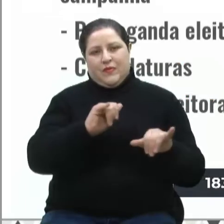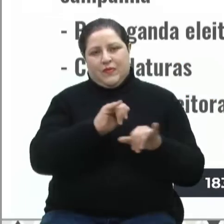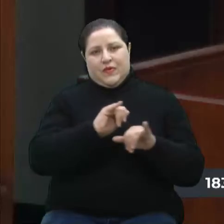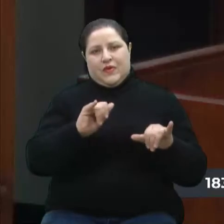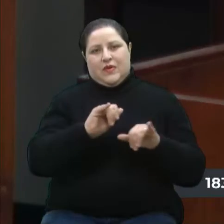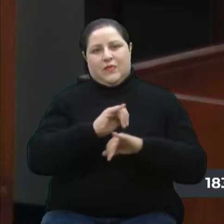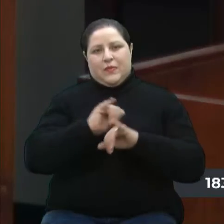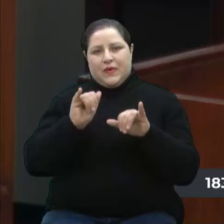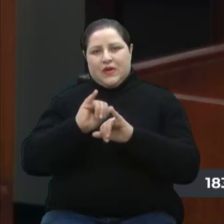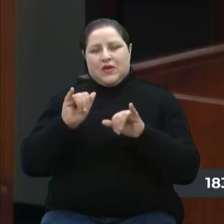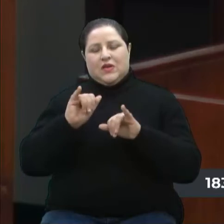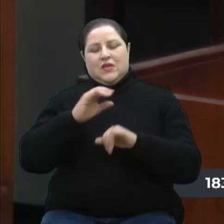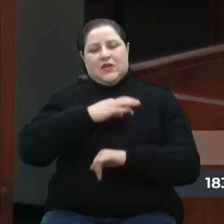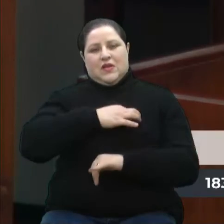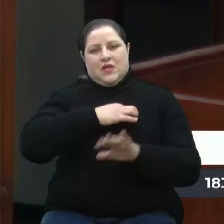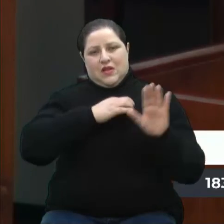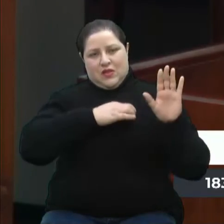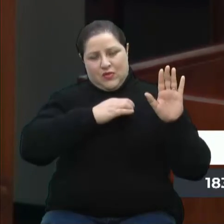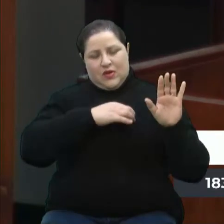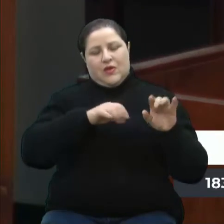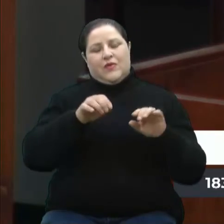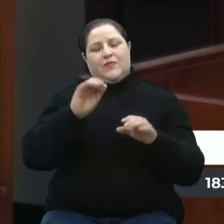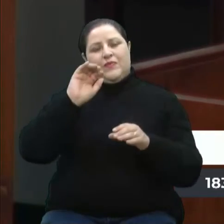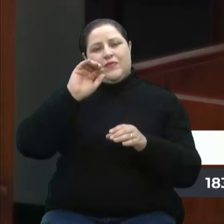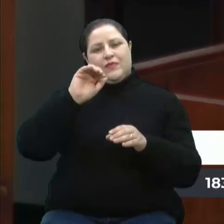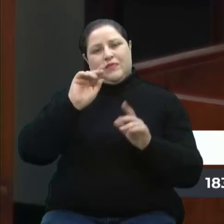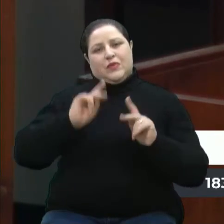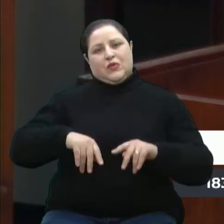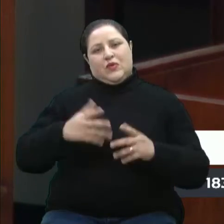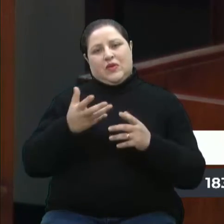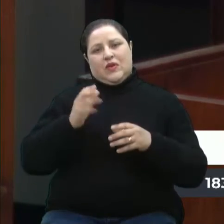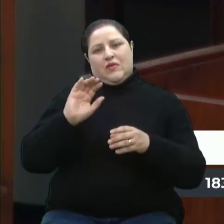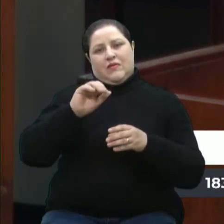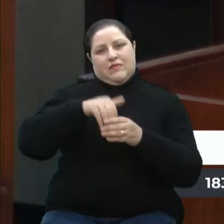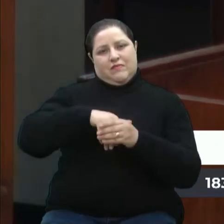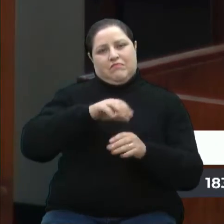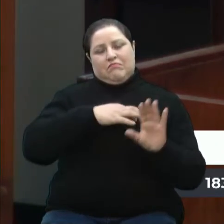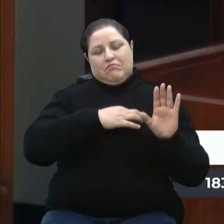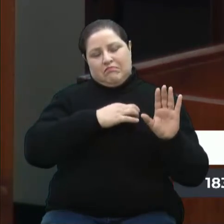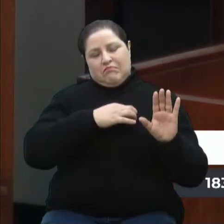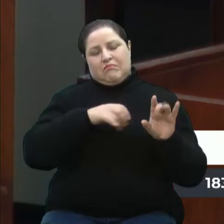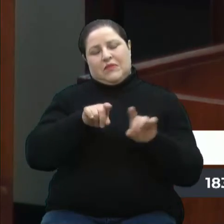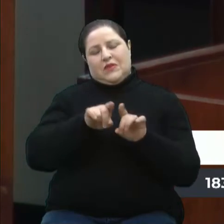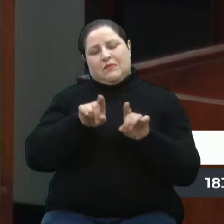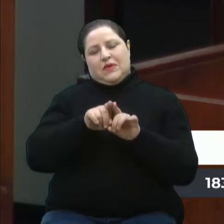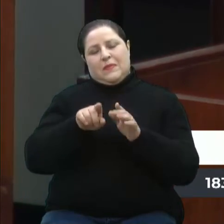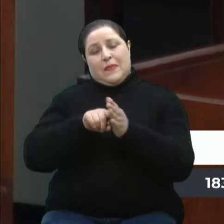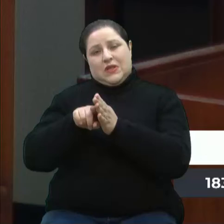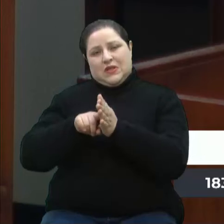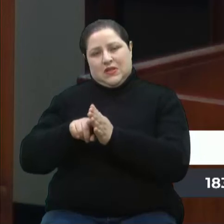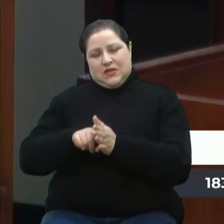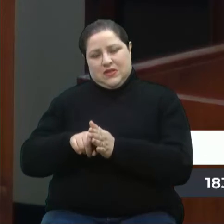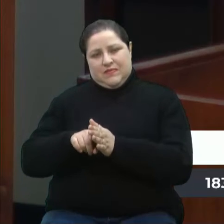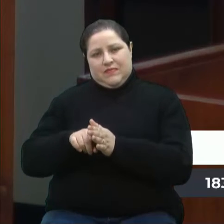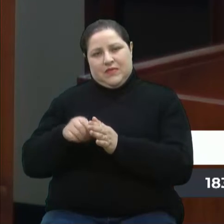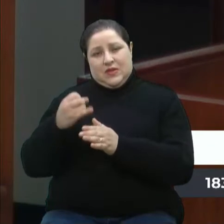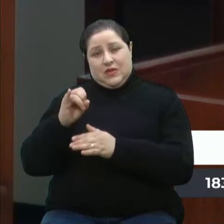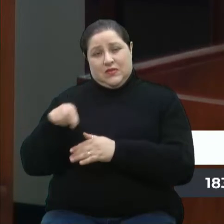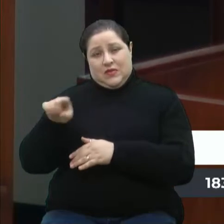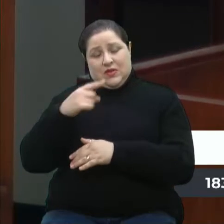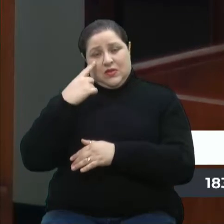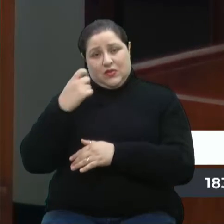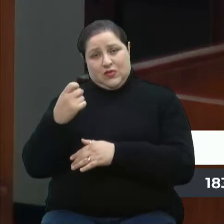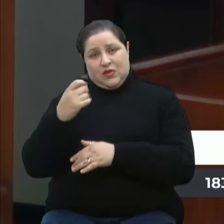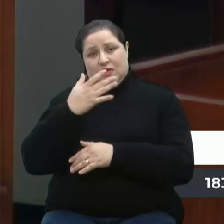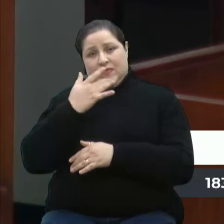candidaturas e pesquisas. E aí, se você ficou curioso, quer saber mais, os colegas aqui também, quem está em casa, é muito